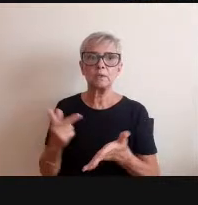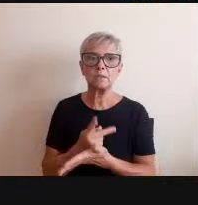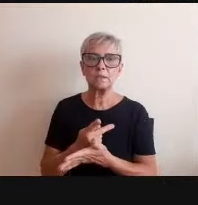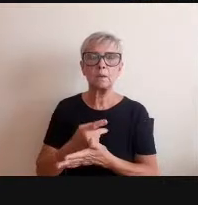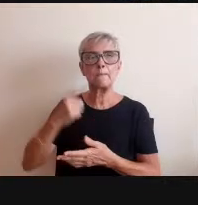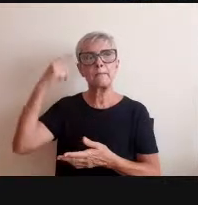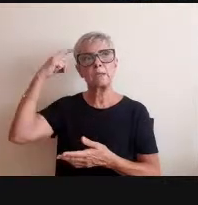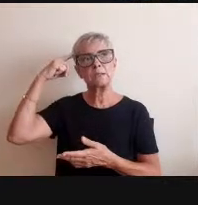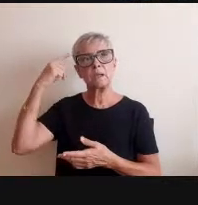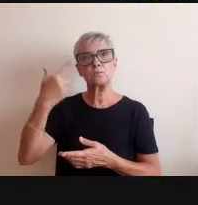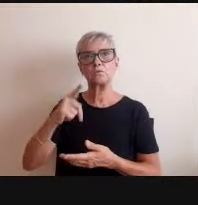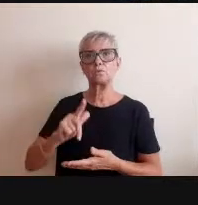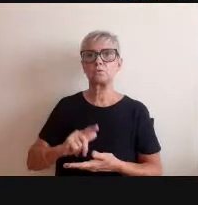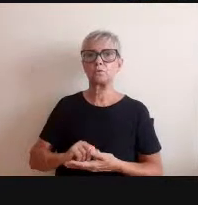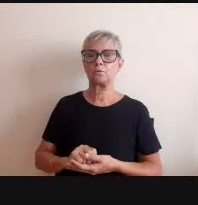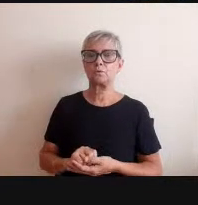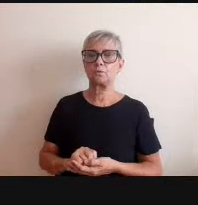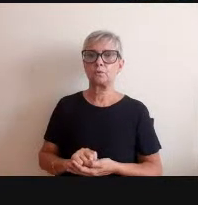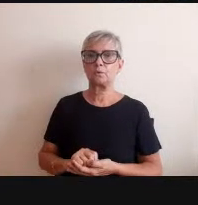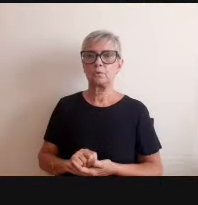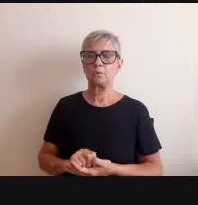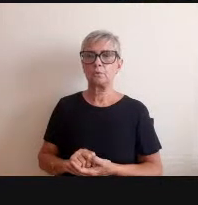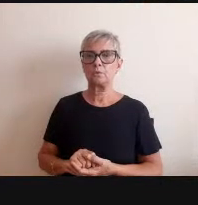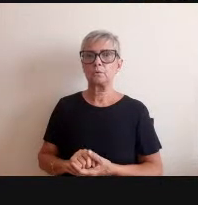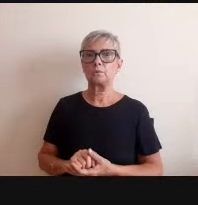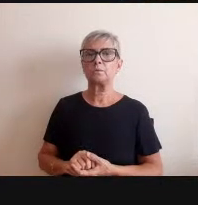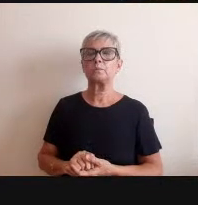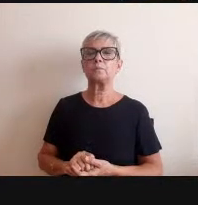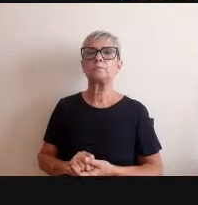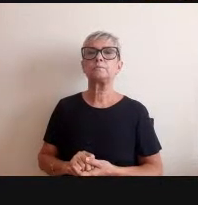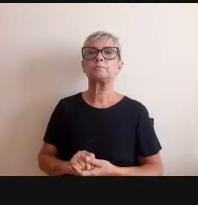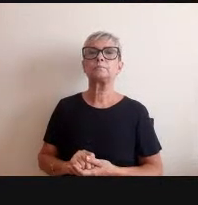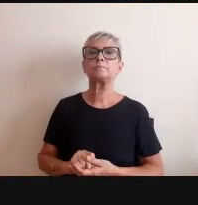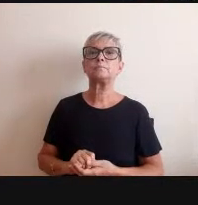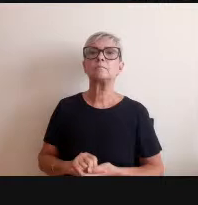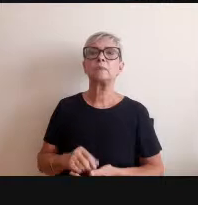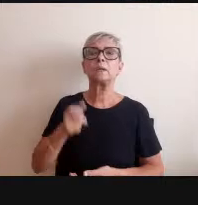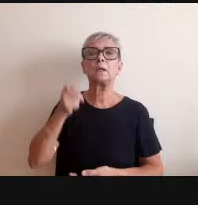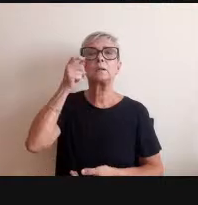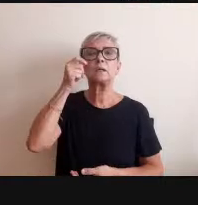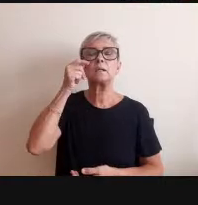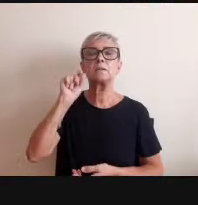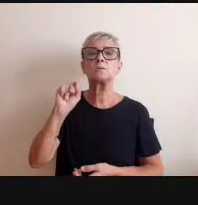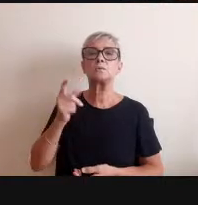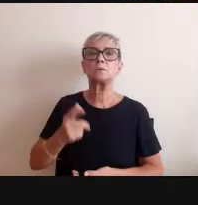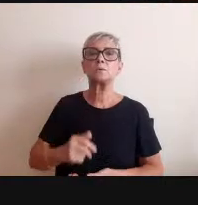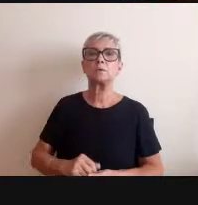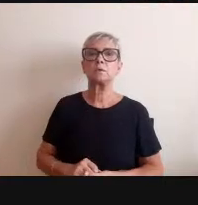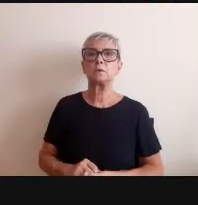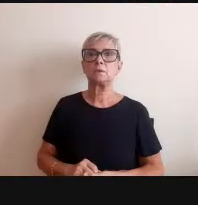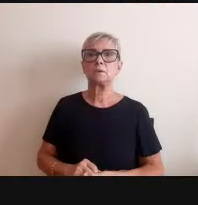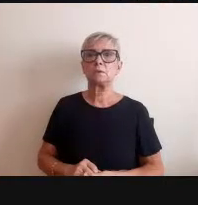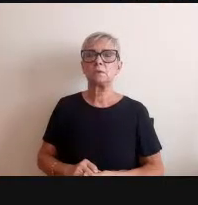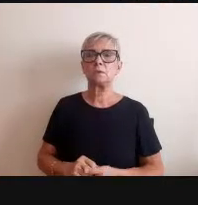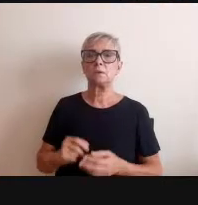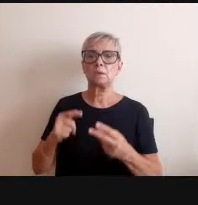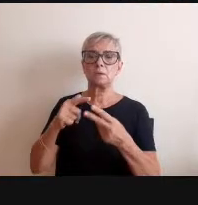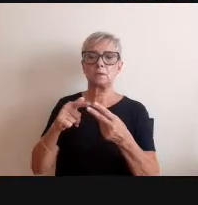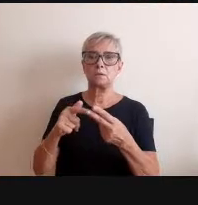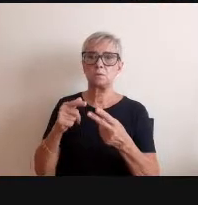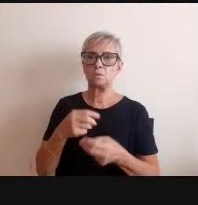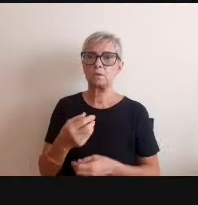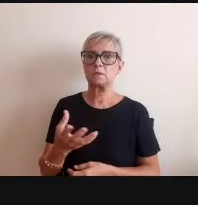e é interessante essas duas fotos aqui